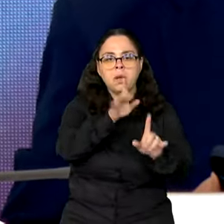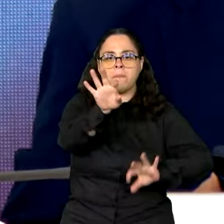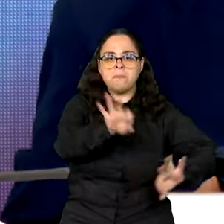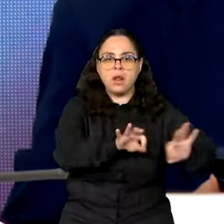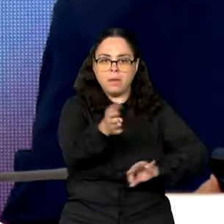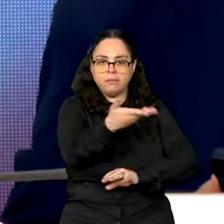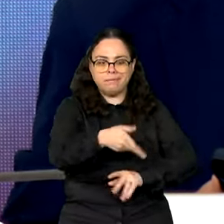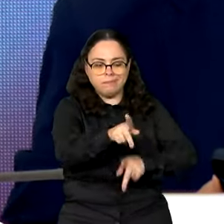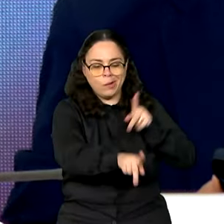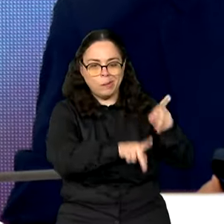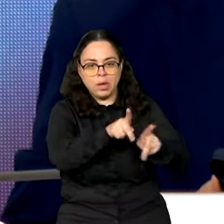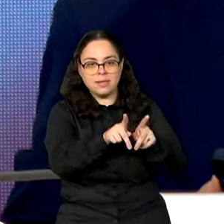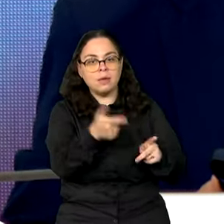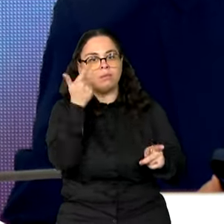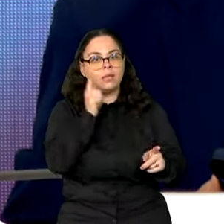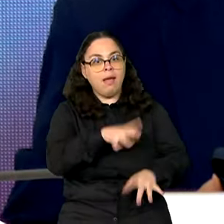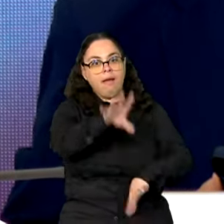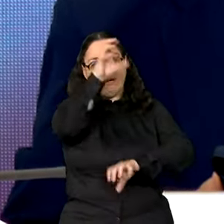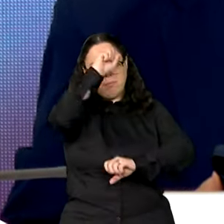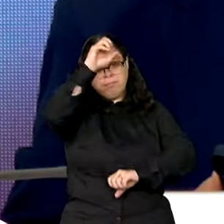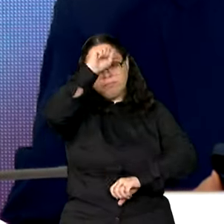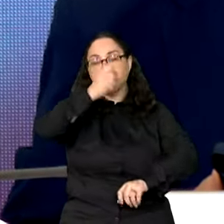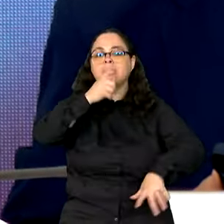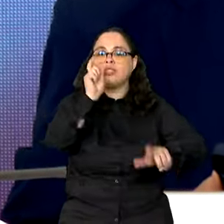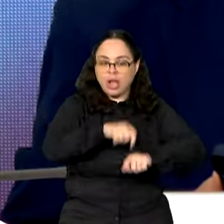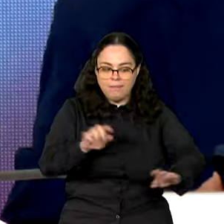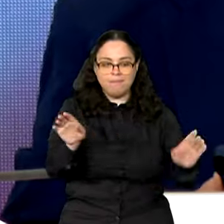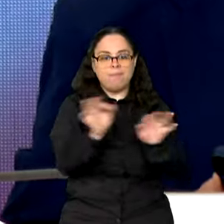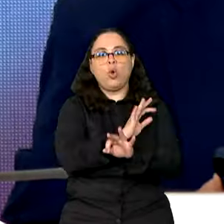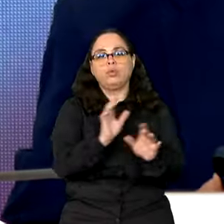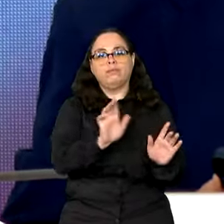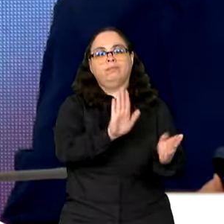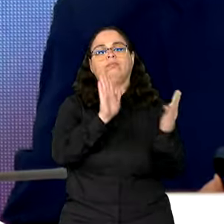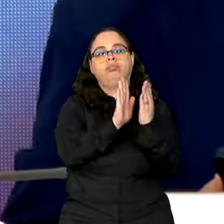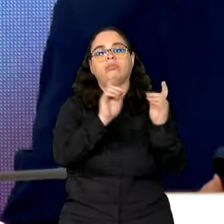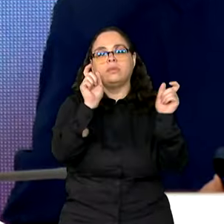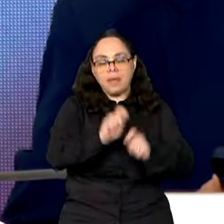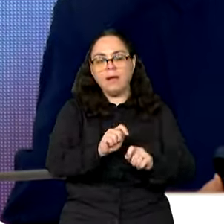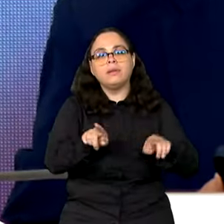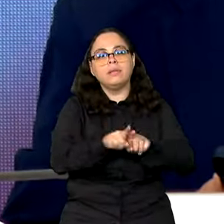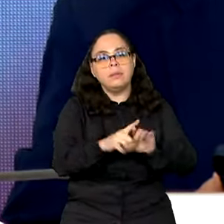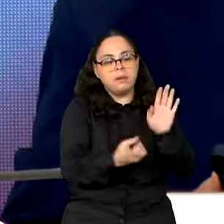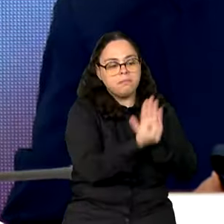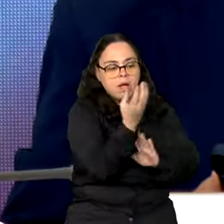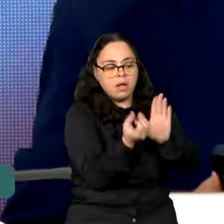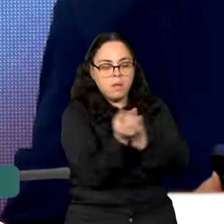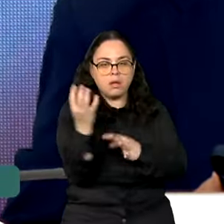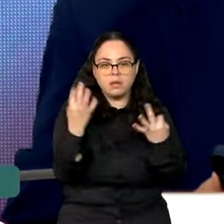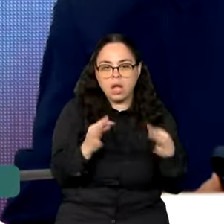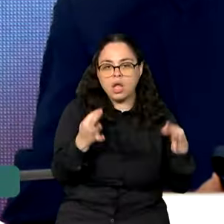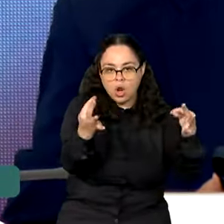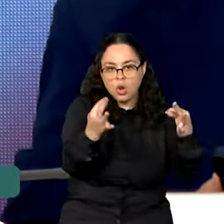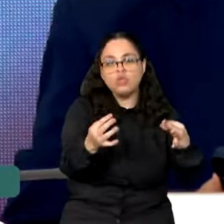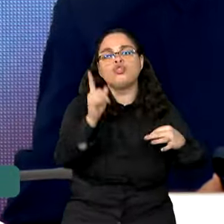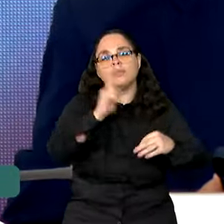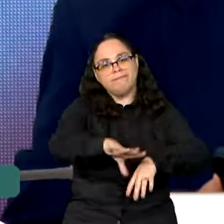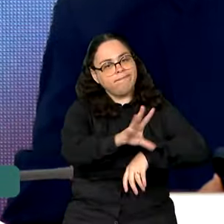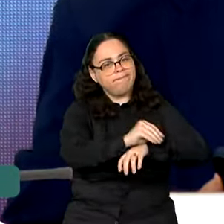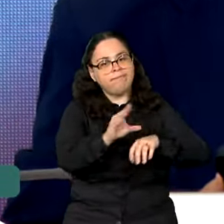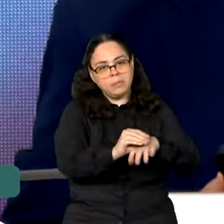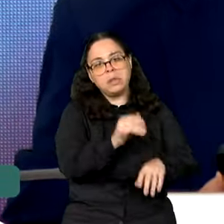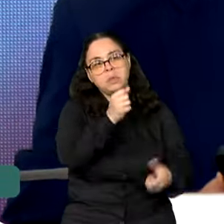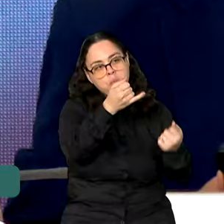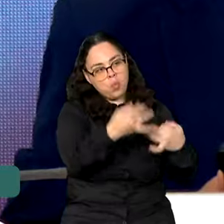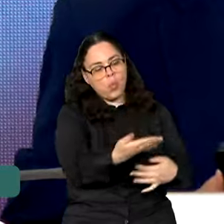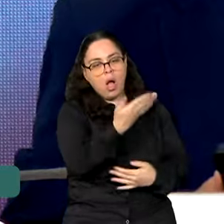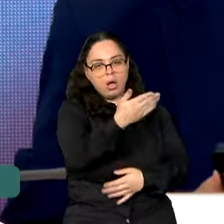população para esse enfrentamento, desenvolver e implementar novas tecnologias, muitas já conhecidas, como o senhor